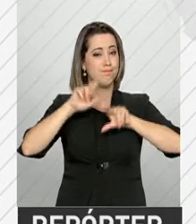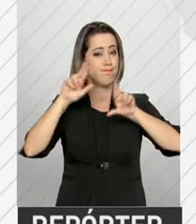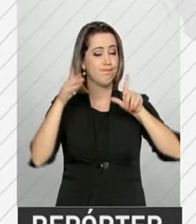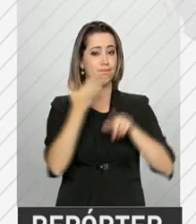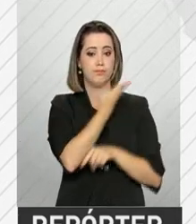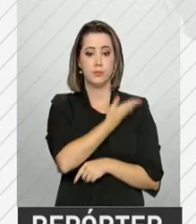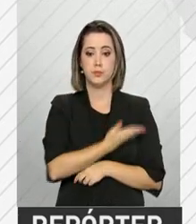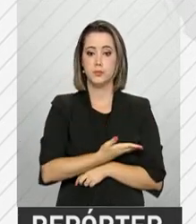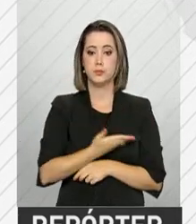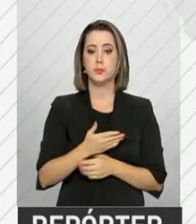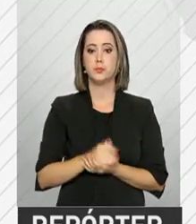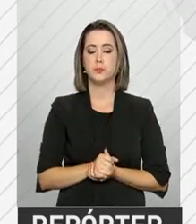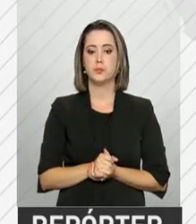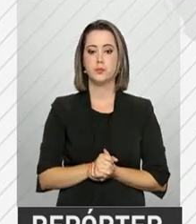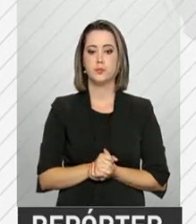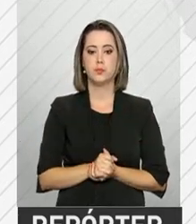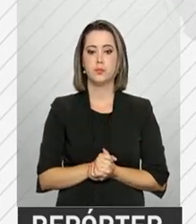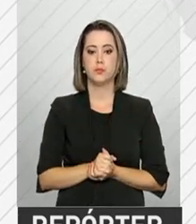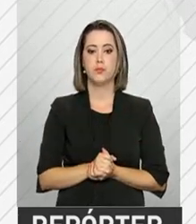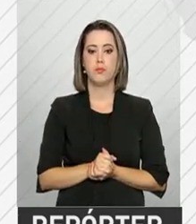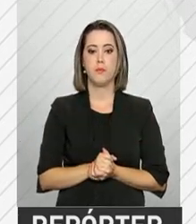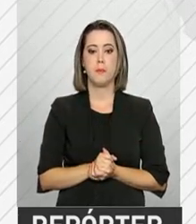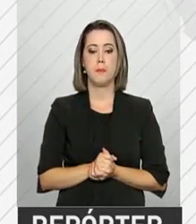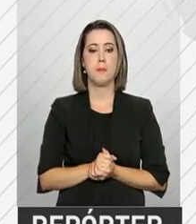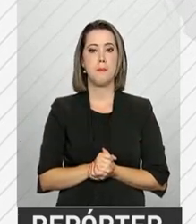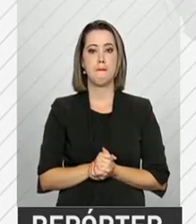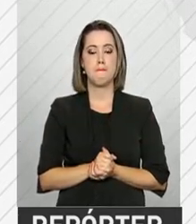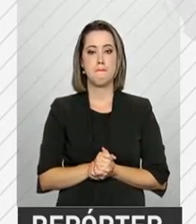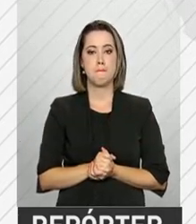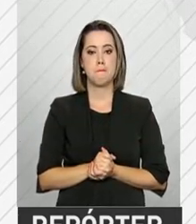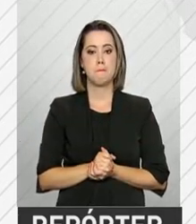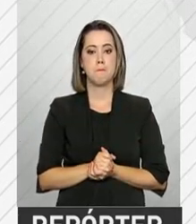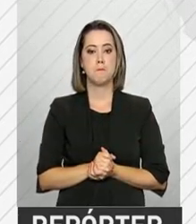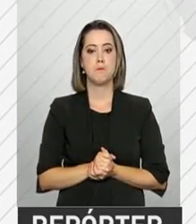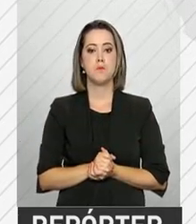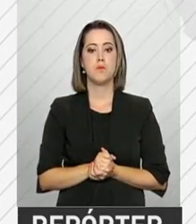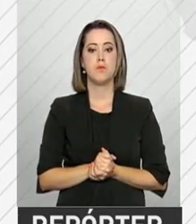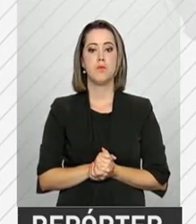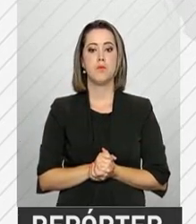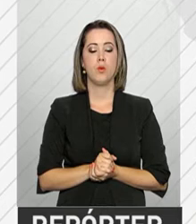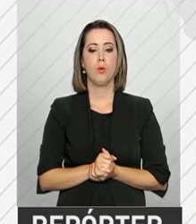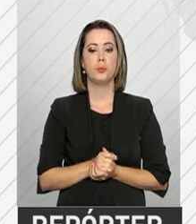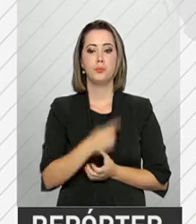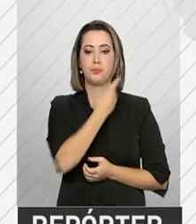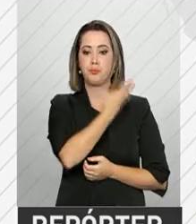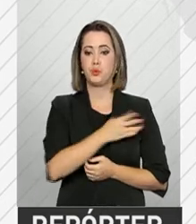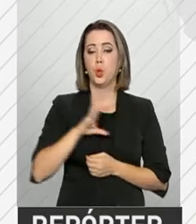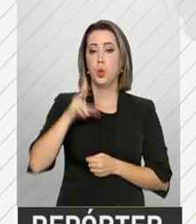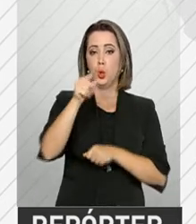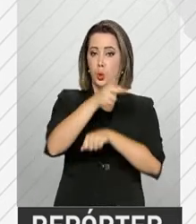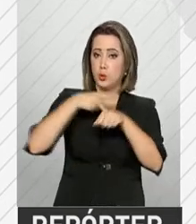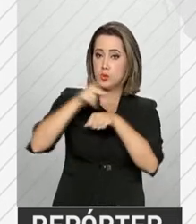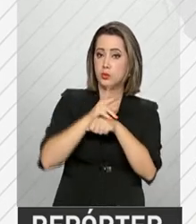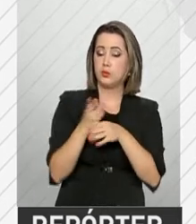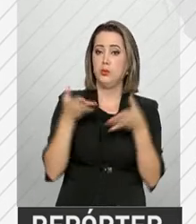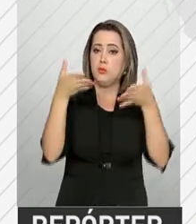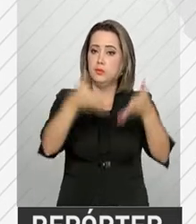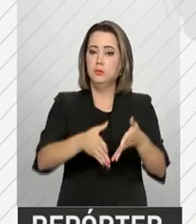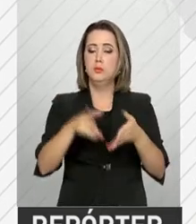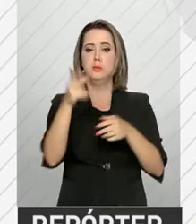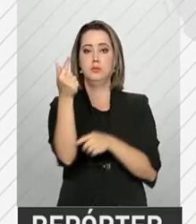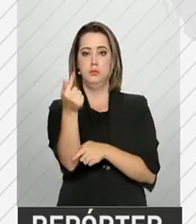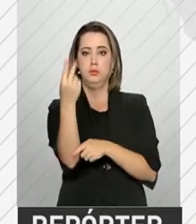Estados Unidos, França, Índia, Indonésia, Itália, Japão, México, Reino Unido, Rússia,